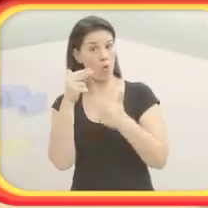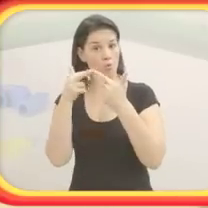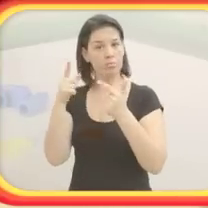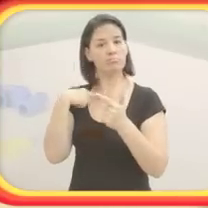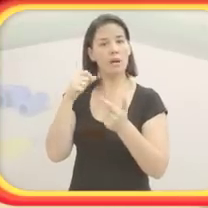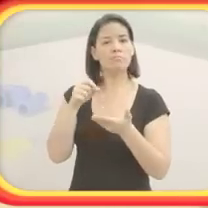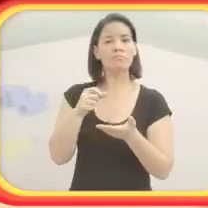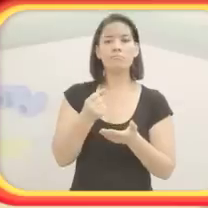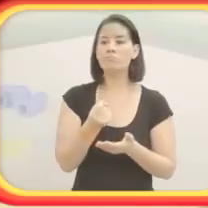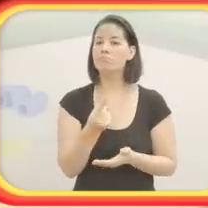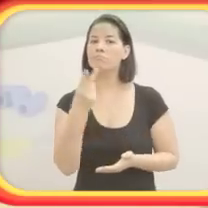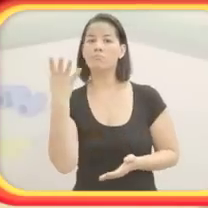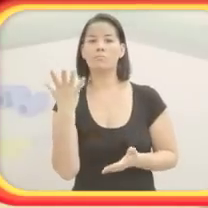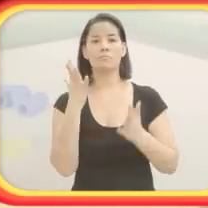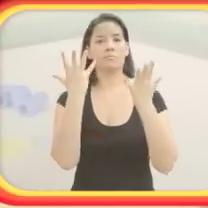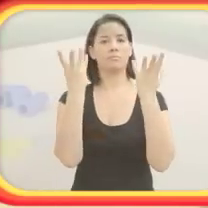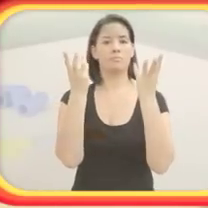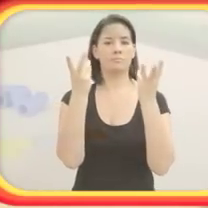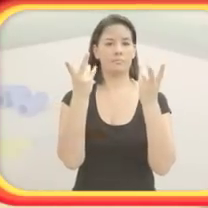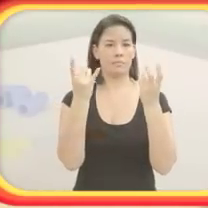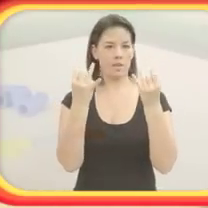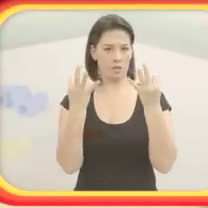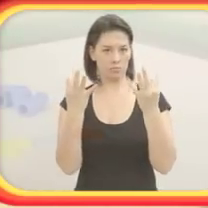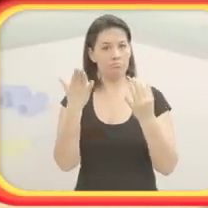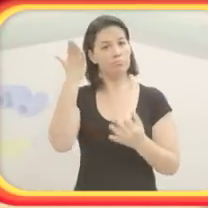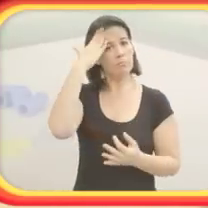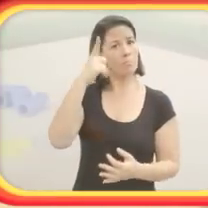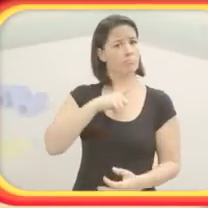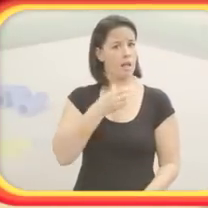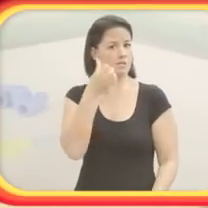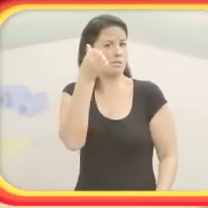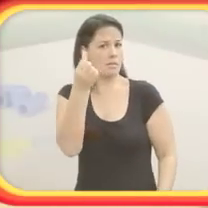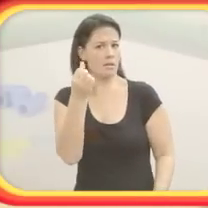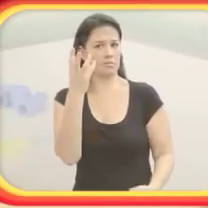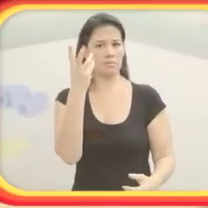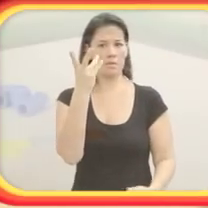Outra coisa é eu levantar seis dedos e saber que tem seis dedos.